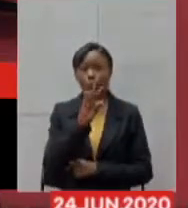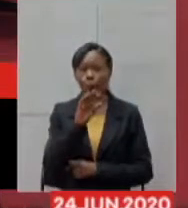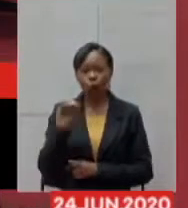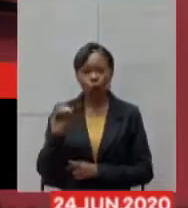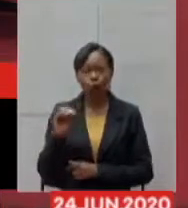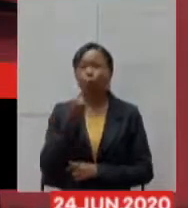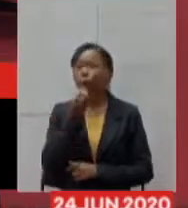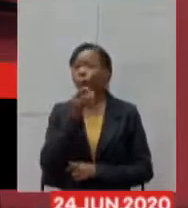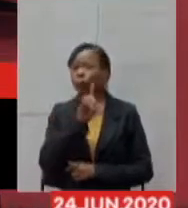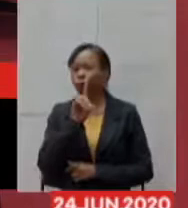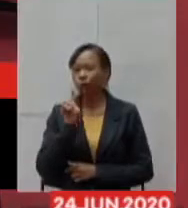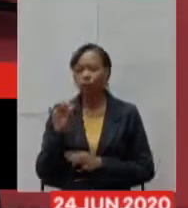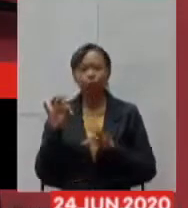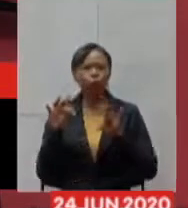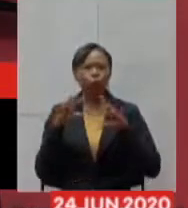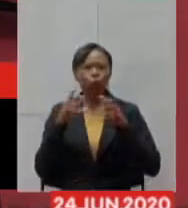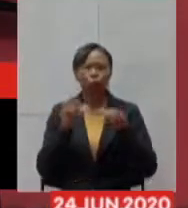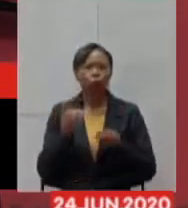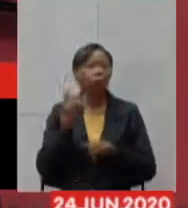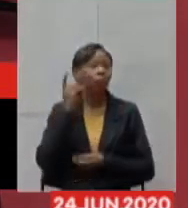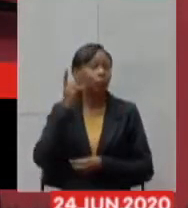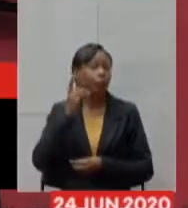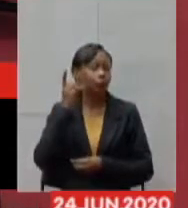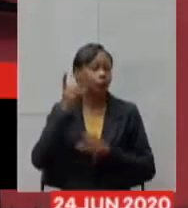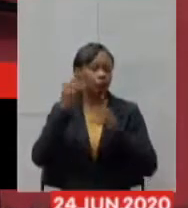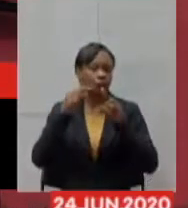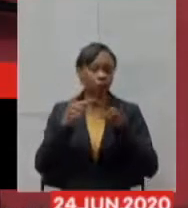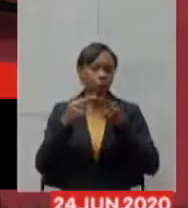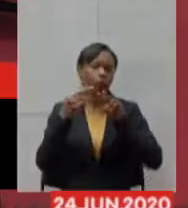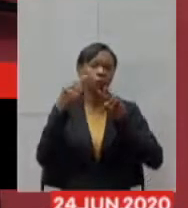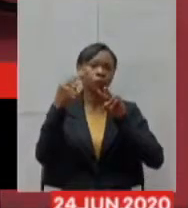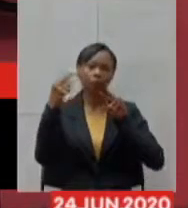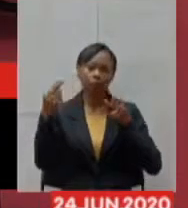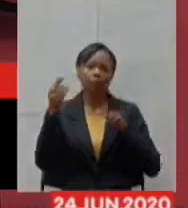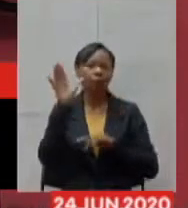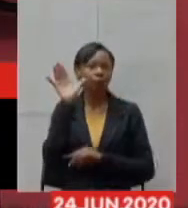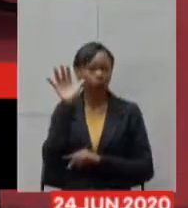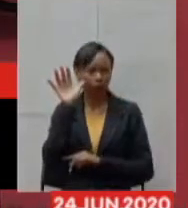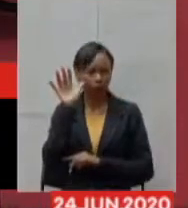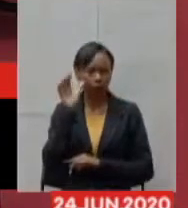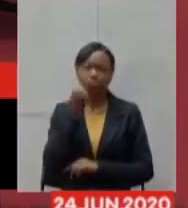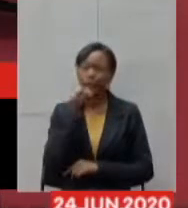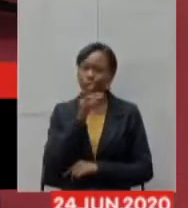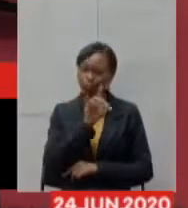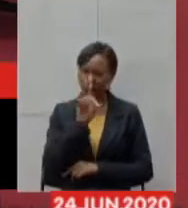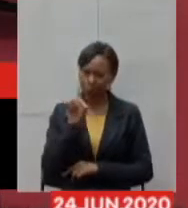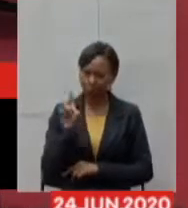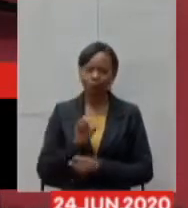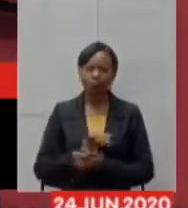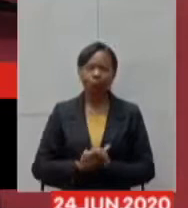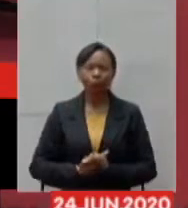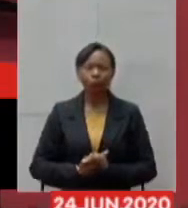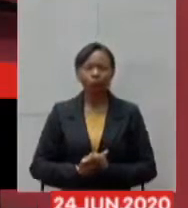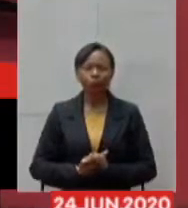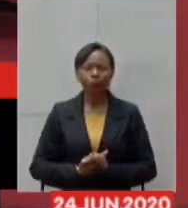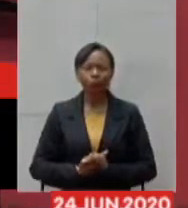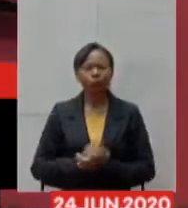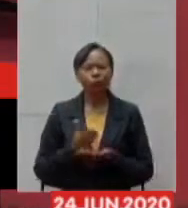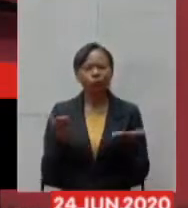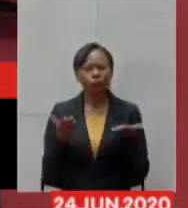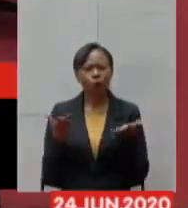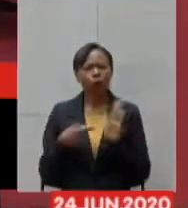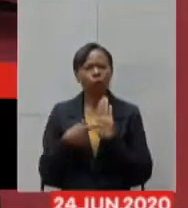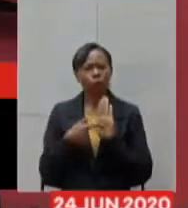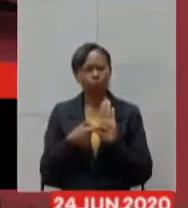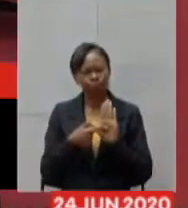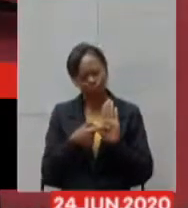deputados que estão online e aos que nos assistem. Eu vou trazer aqui um resumo do que tem